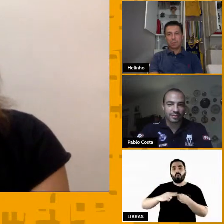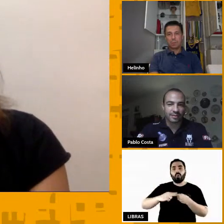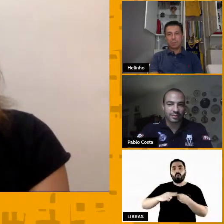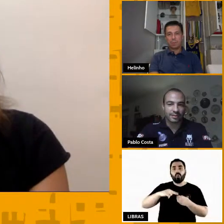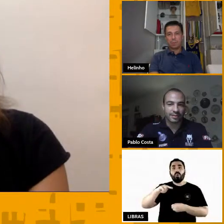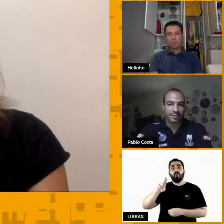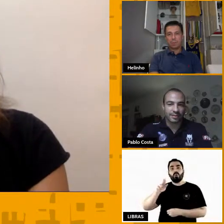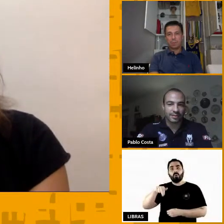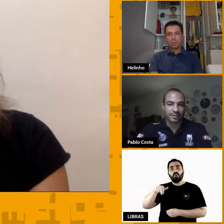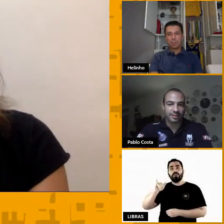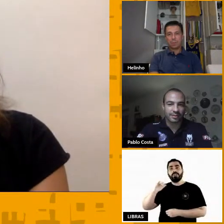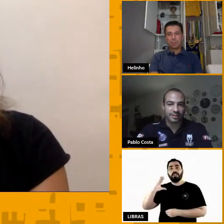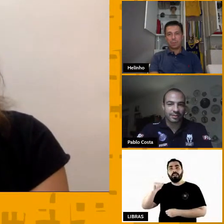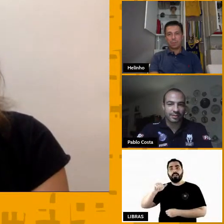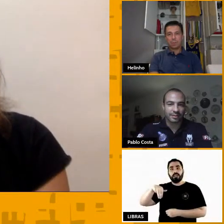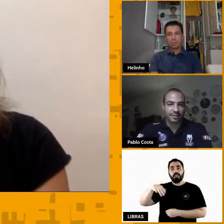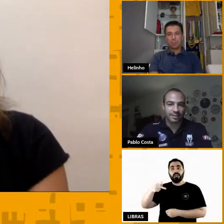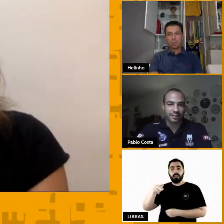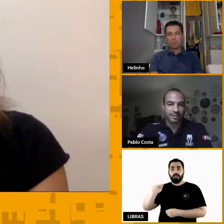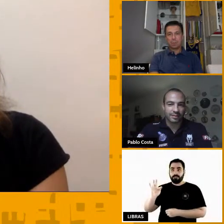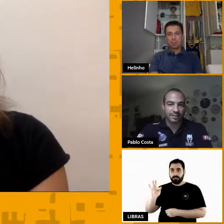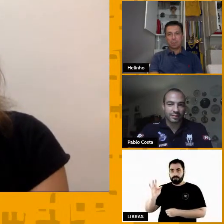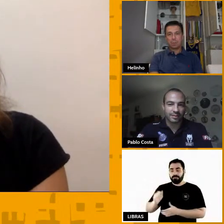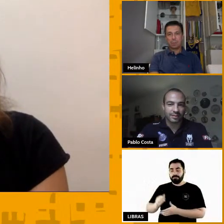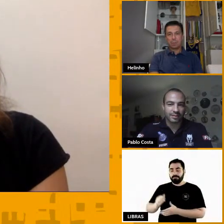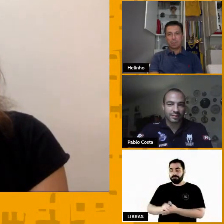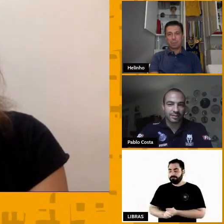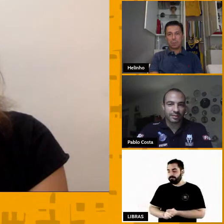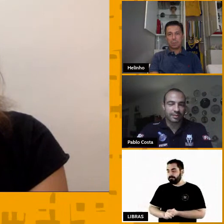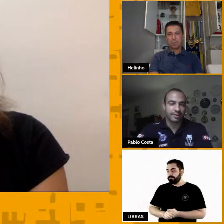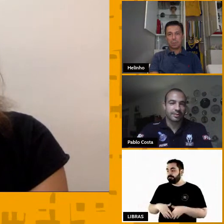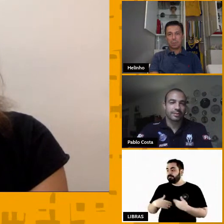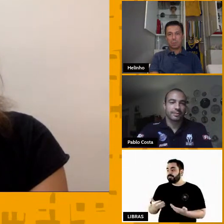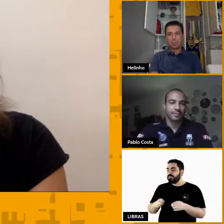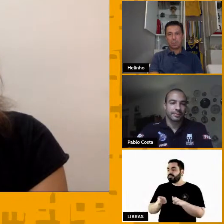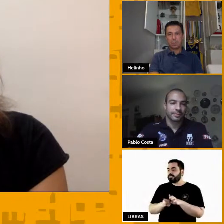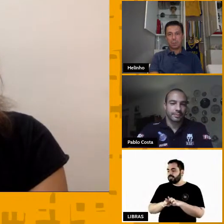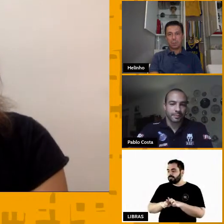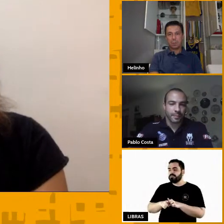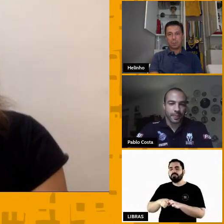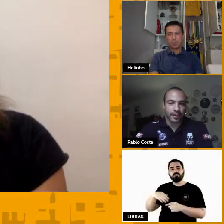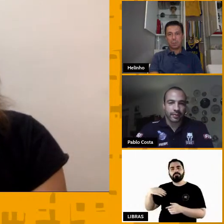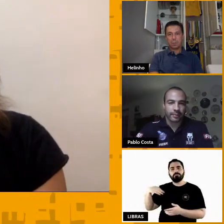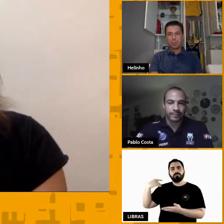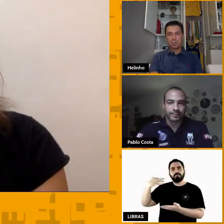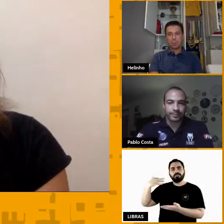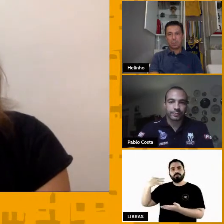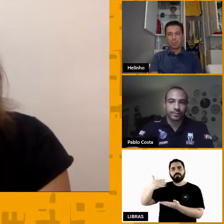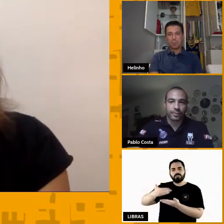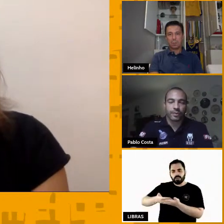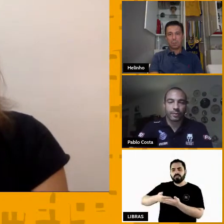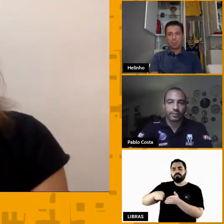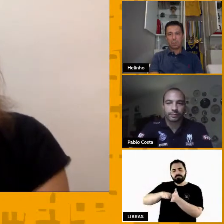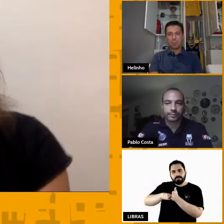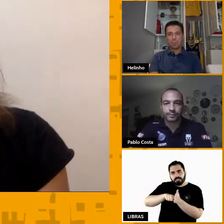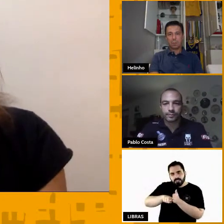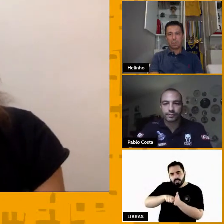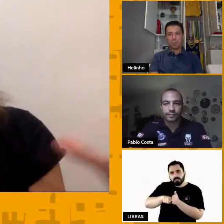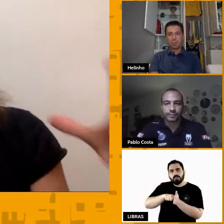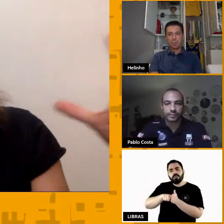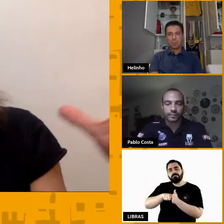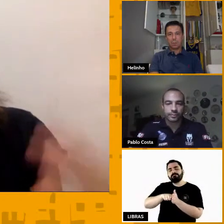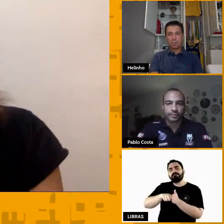Larissa, lideram um grupo bem potente de pesquisadores que vem investigando a